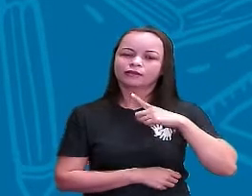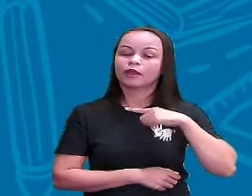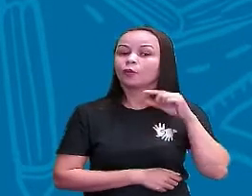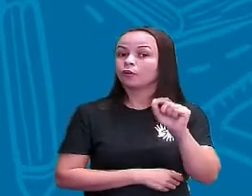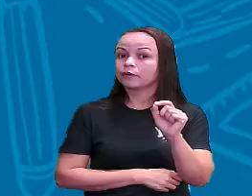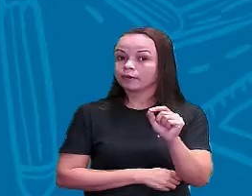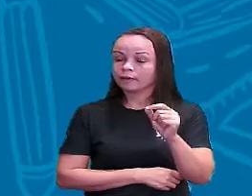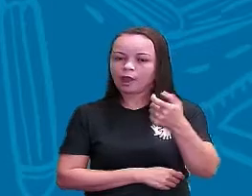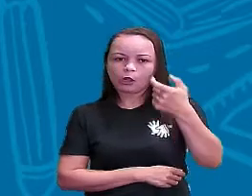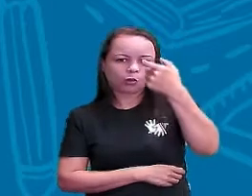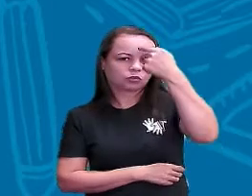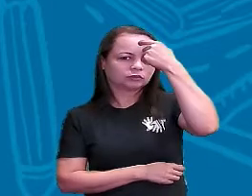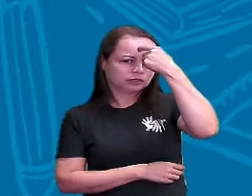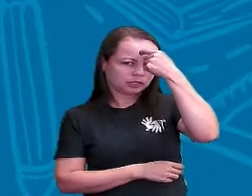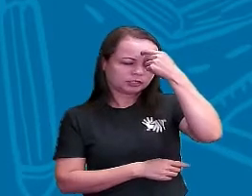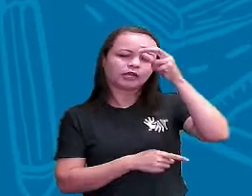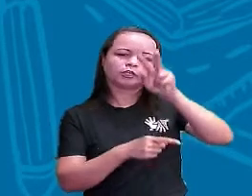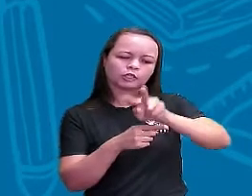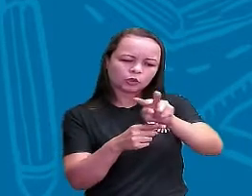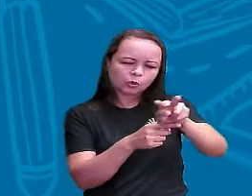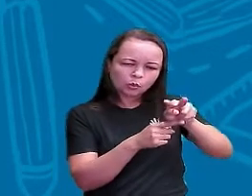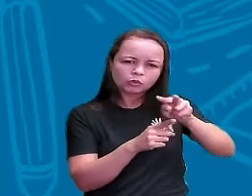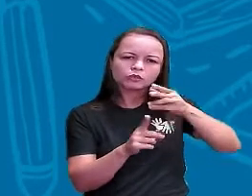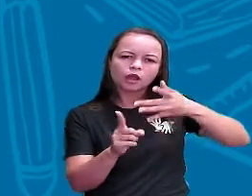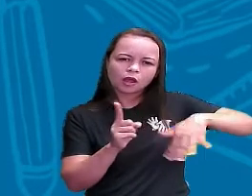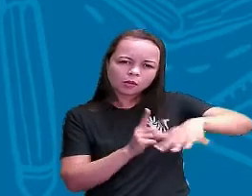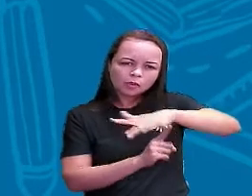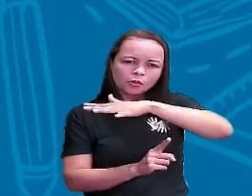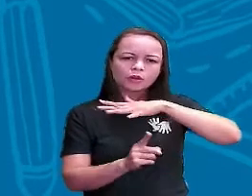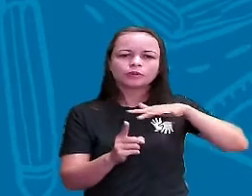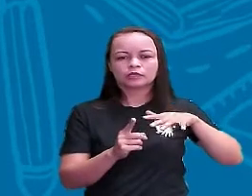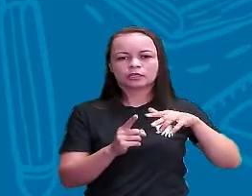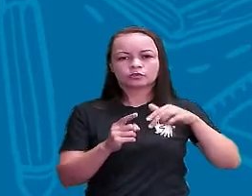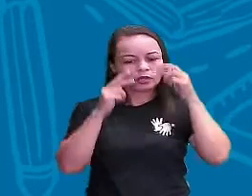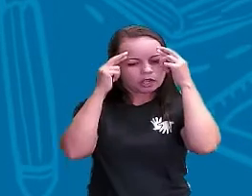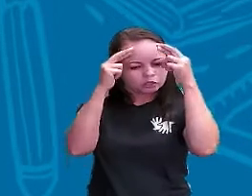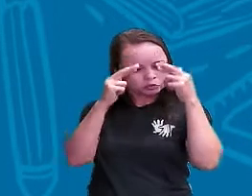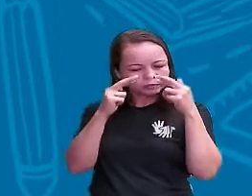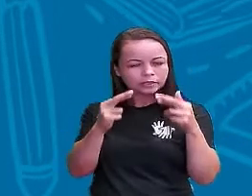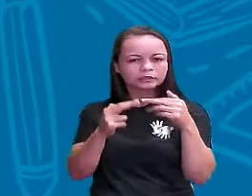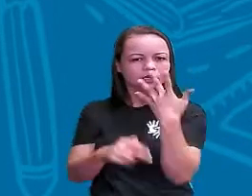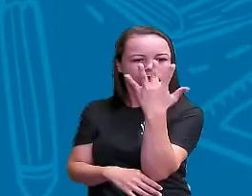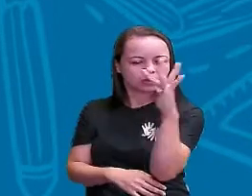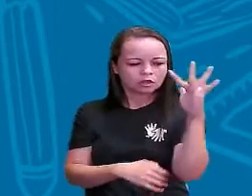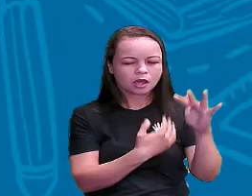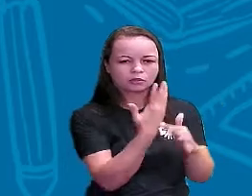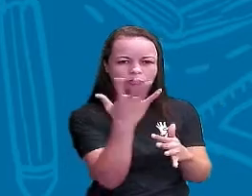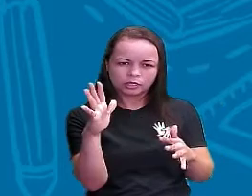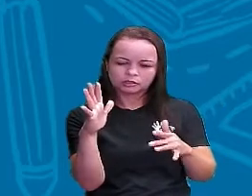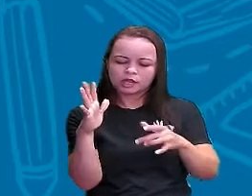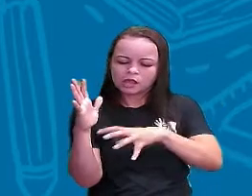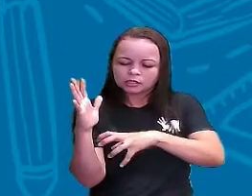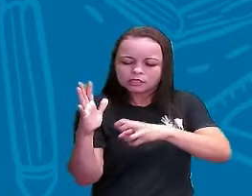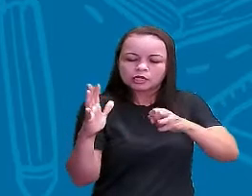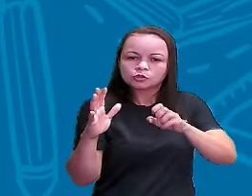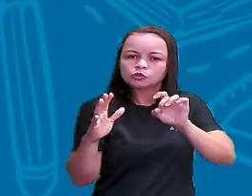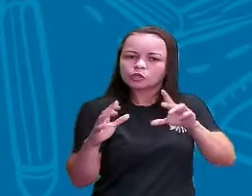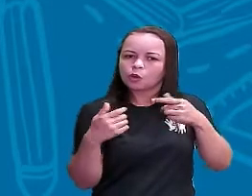De preservar O meio ambiente Respeitando O limite Da natureza Tirando só aquilo Que é necessário